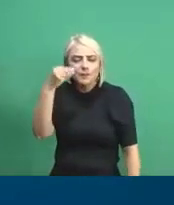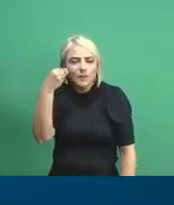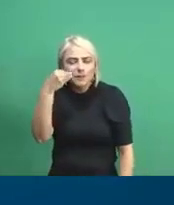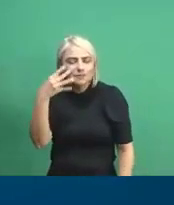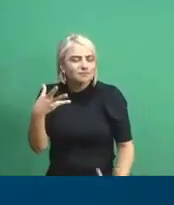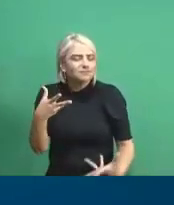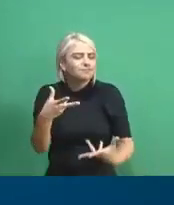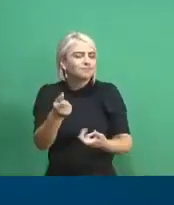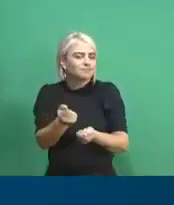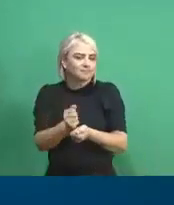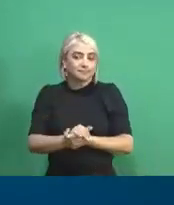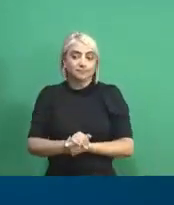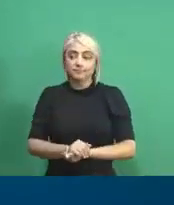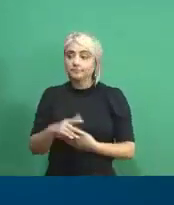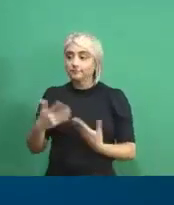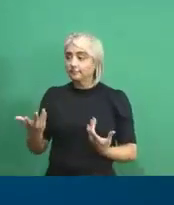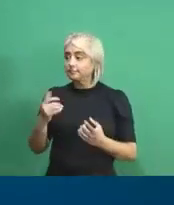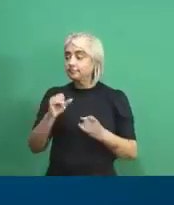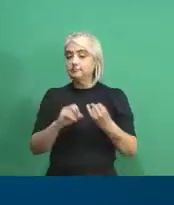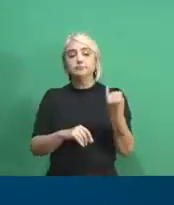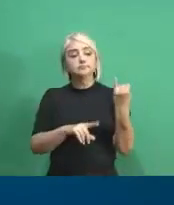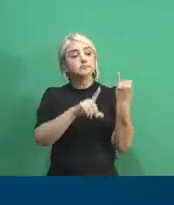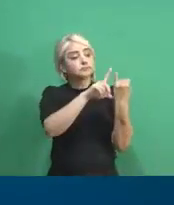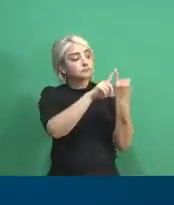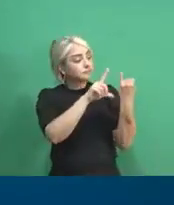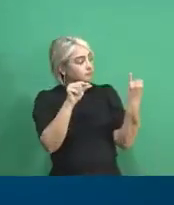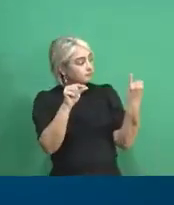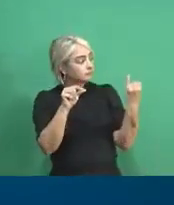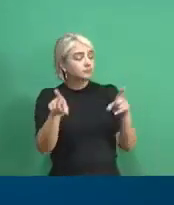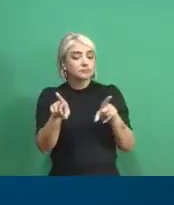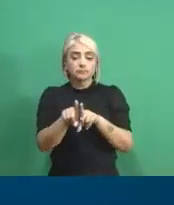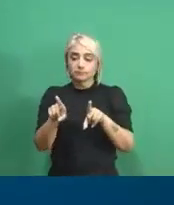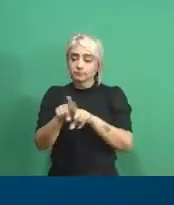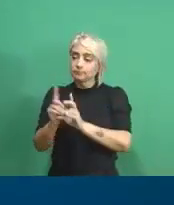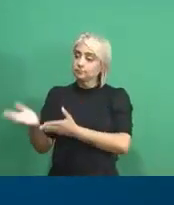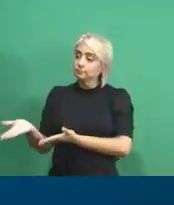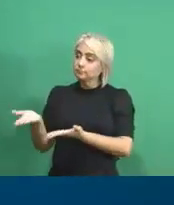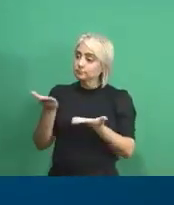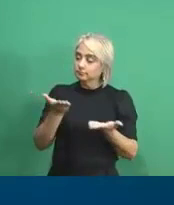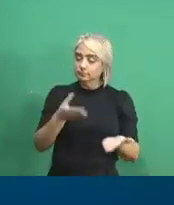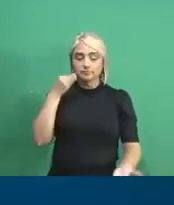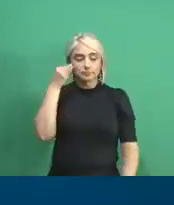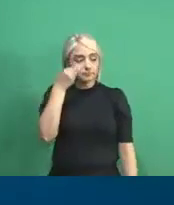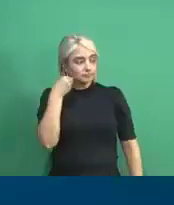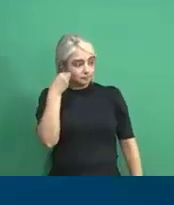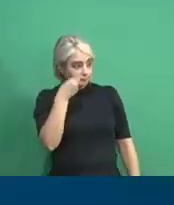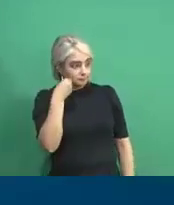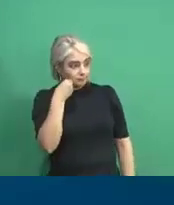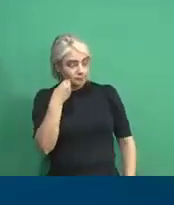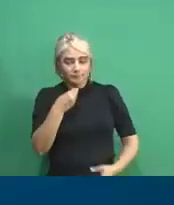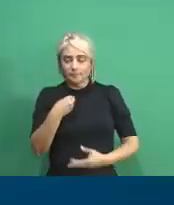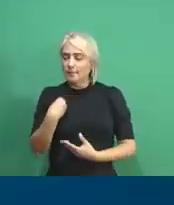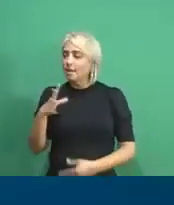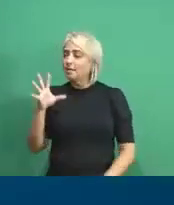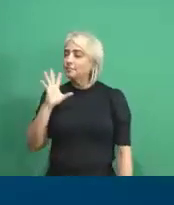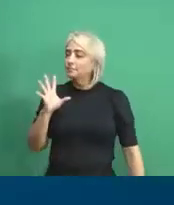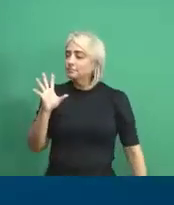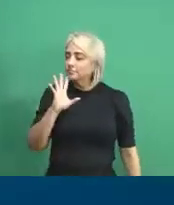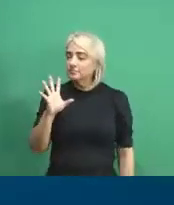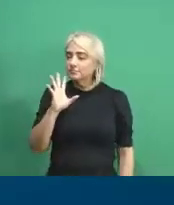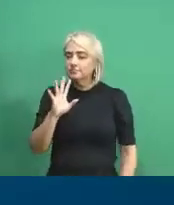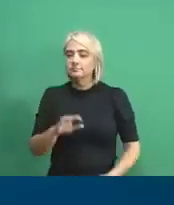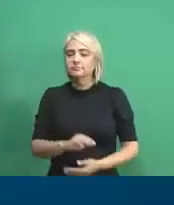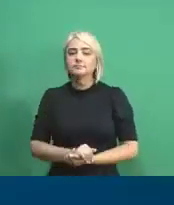fantásticos. Os Institutos Federais também trouxeram experimentos muito bacanas,